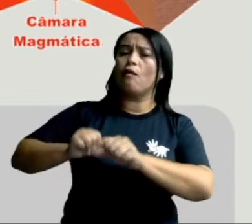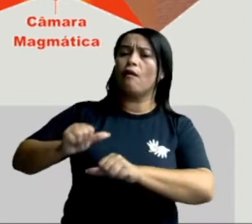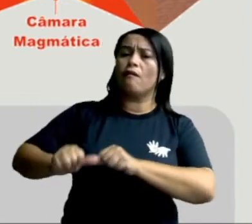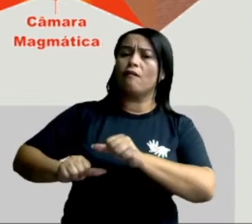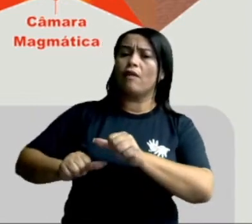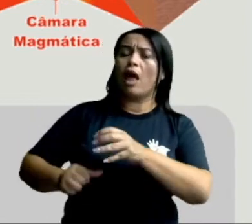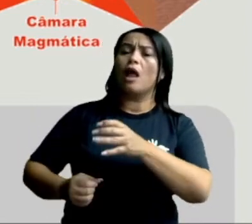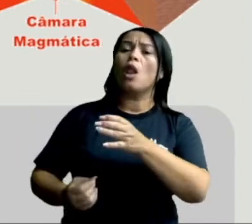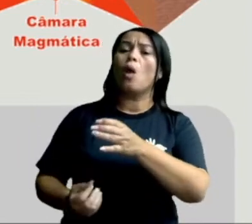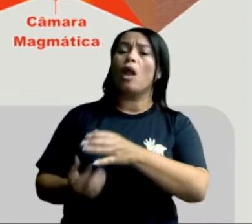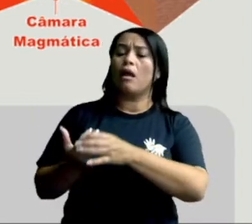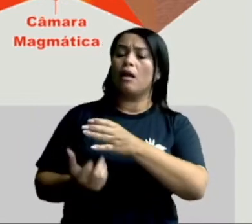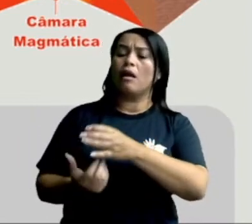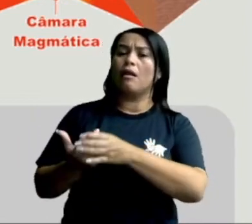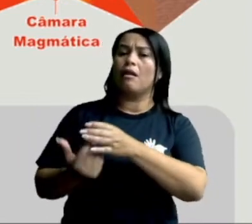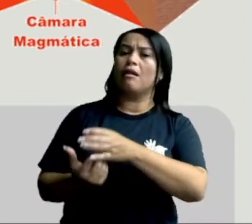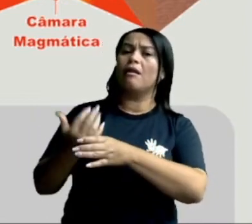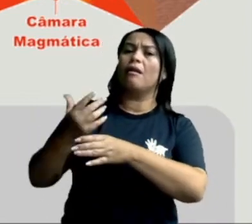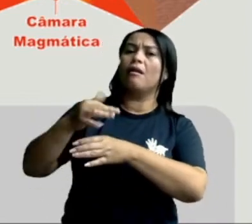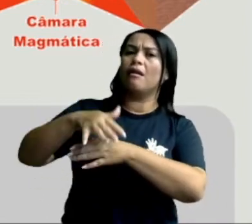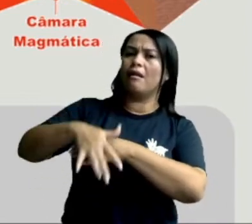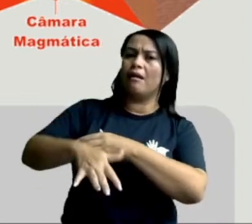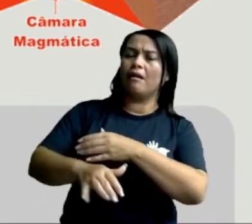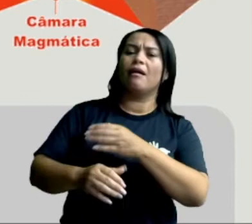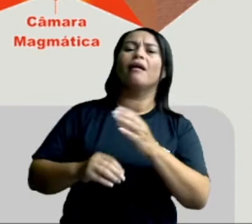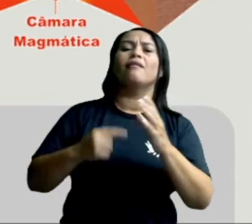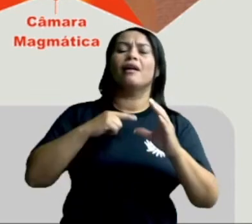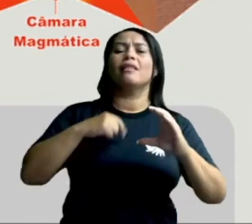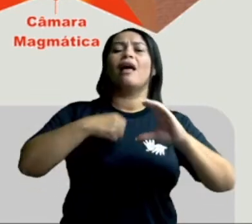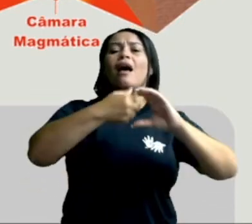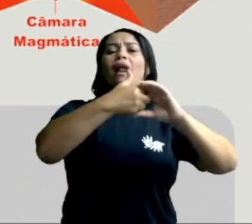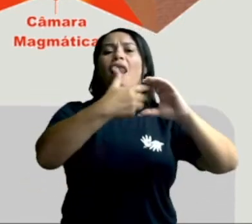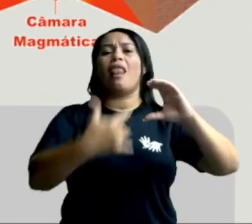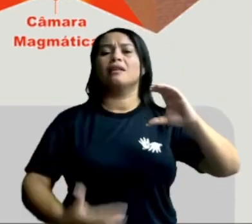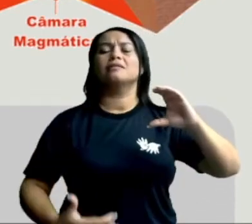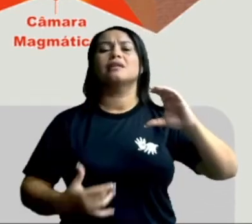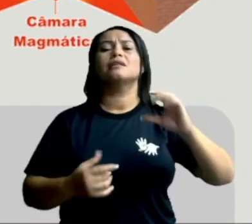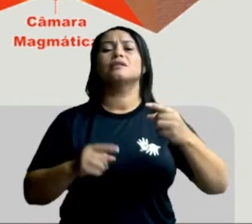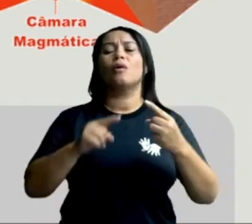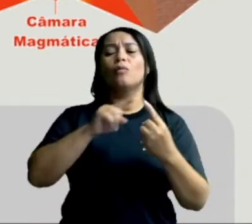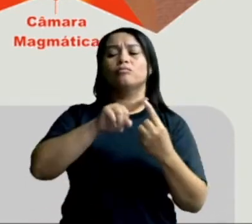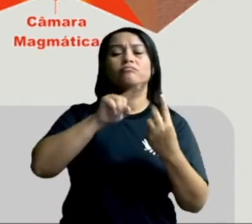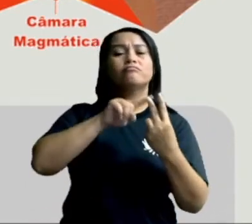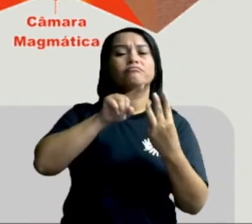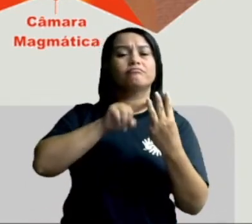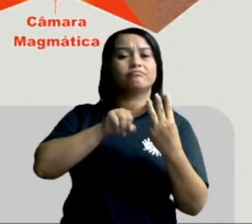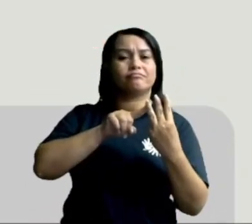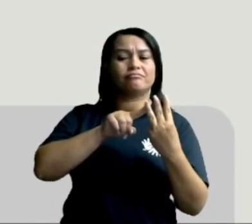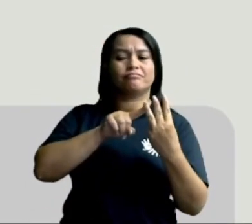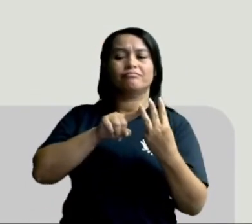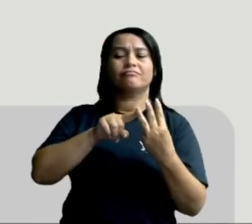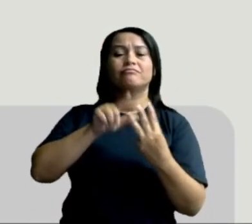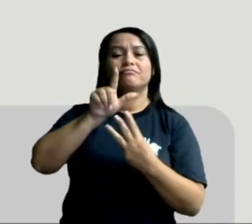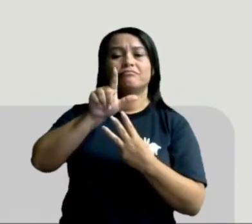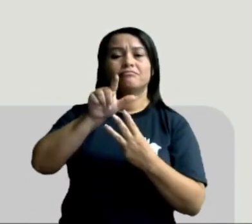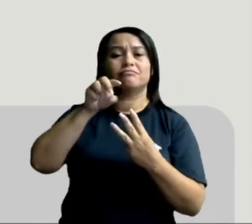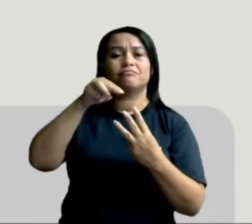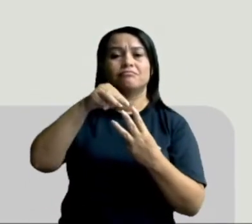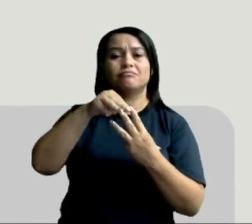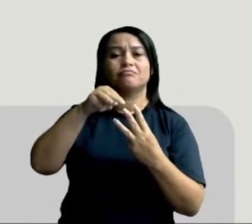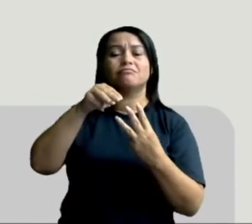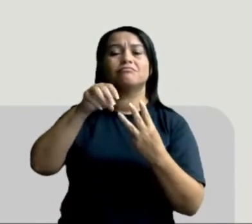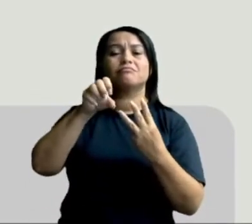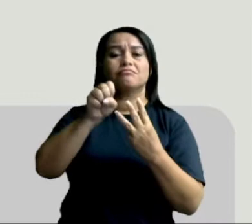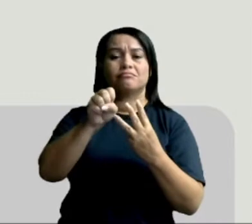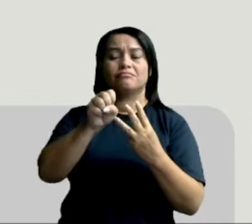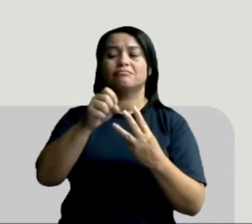se localizar, elas podem ser classificadas como ígneas, metamórficas ou sedimentares. As